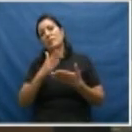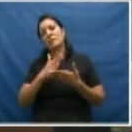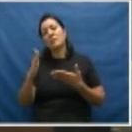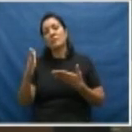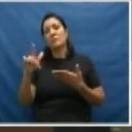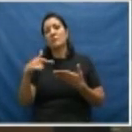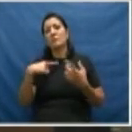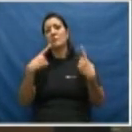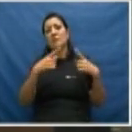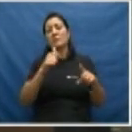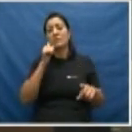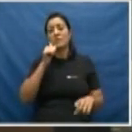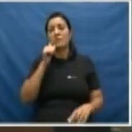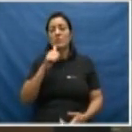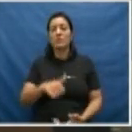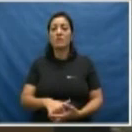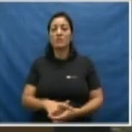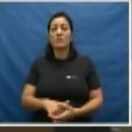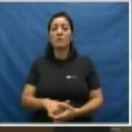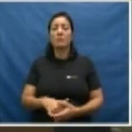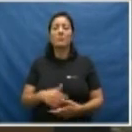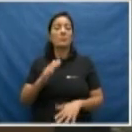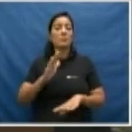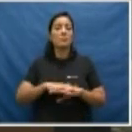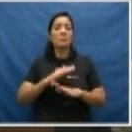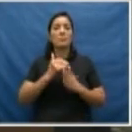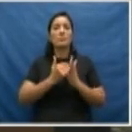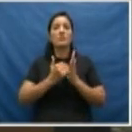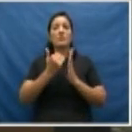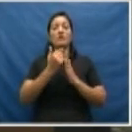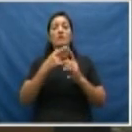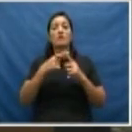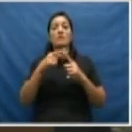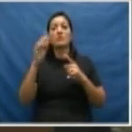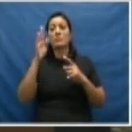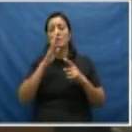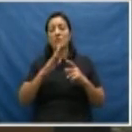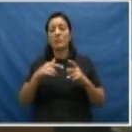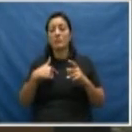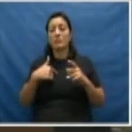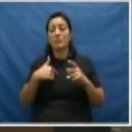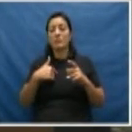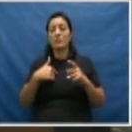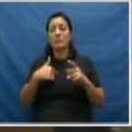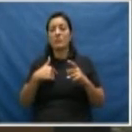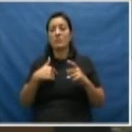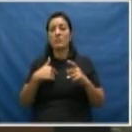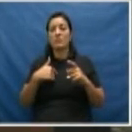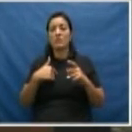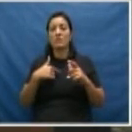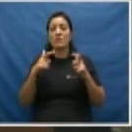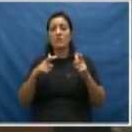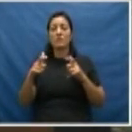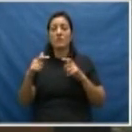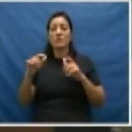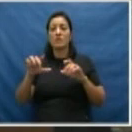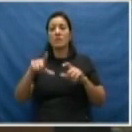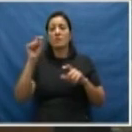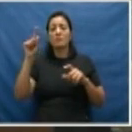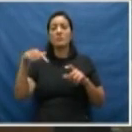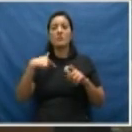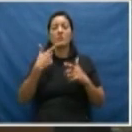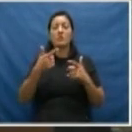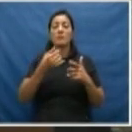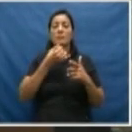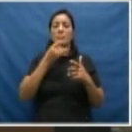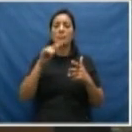é contra as mulheres. Evidentemente, muito menor, mas também o Brasil ocupa um lugar destacado mundialmente,